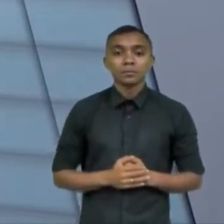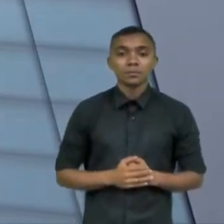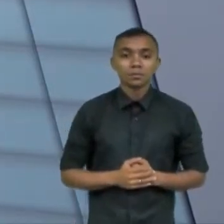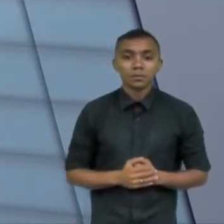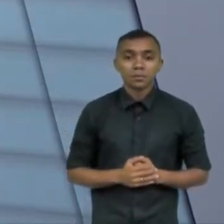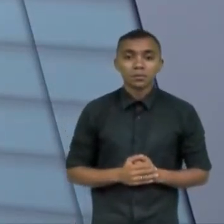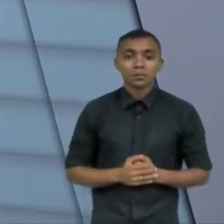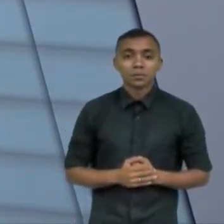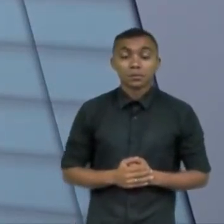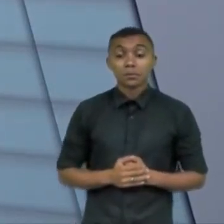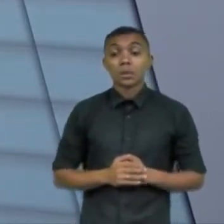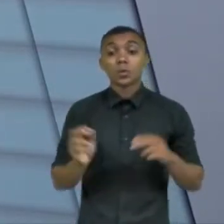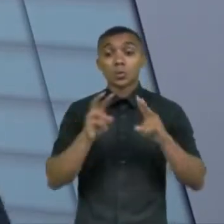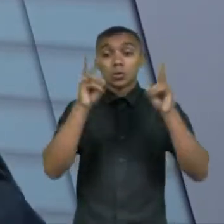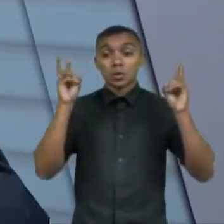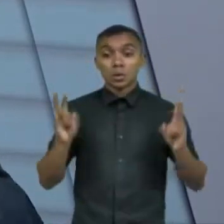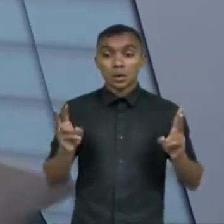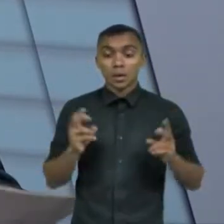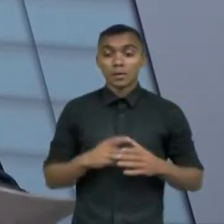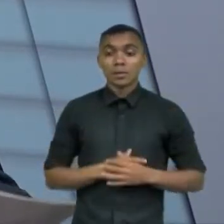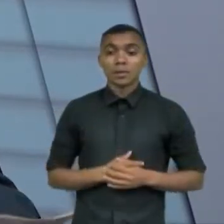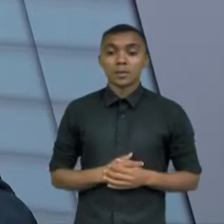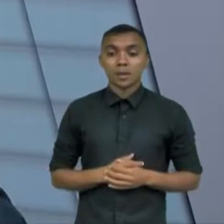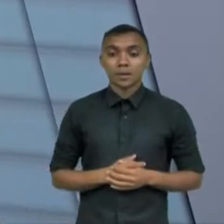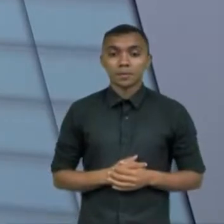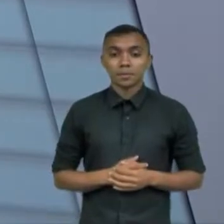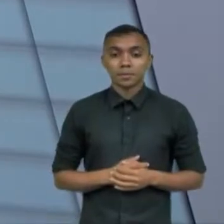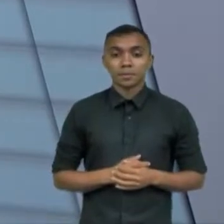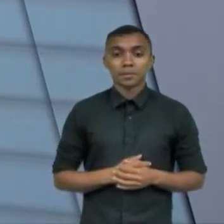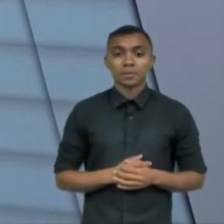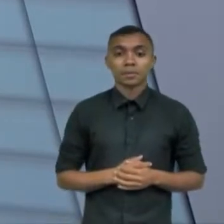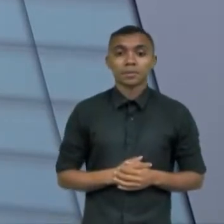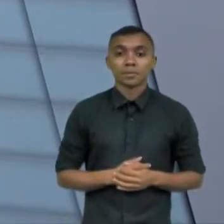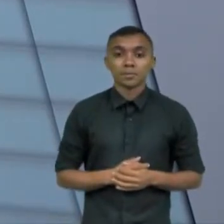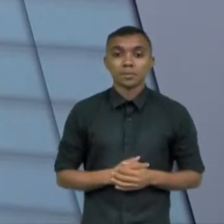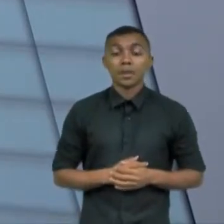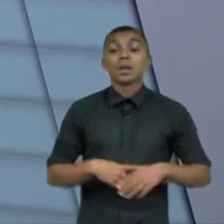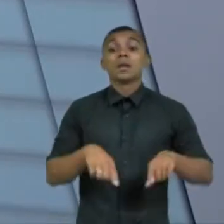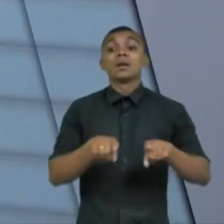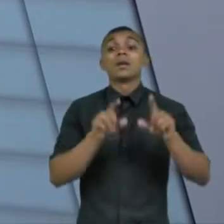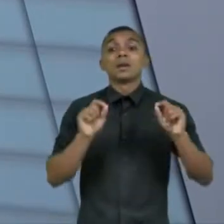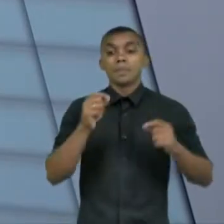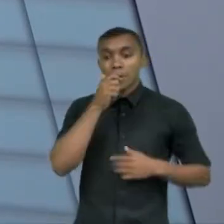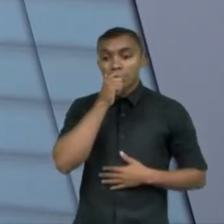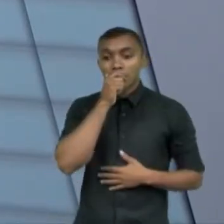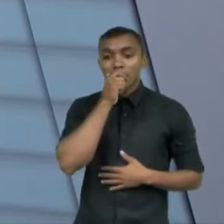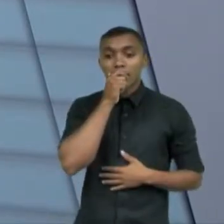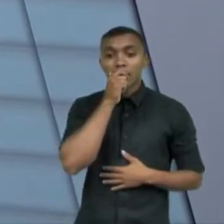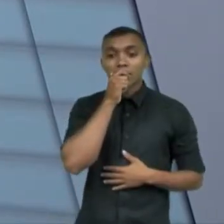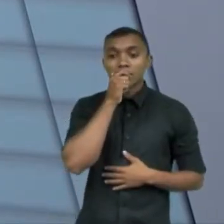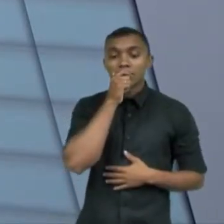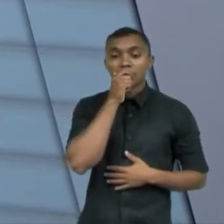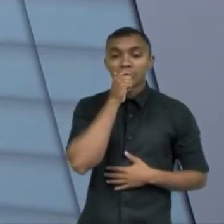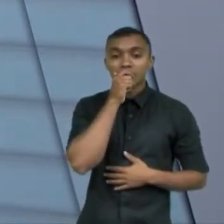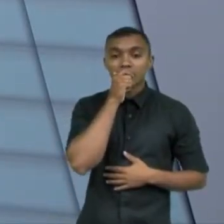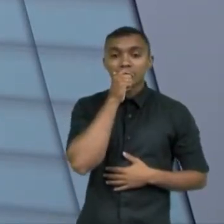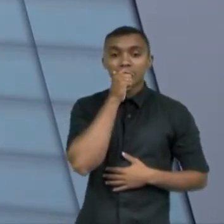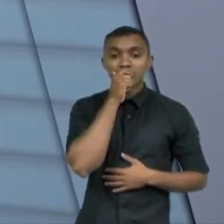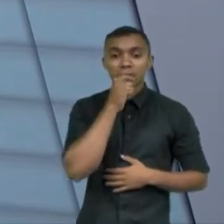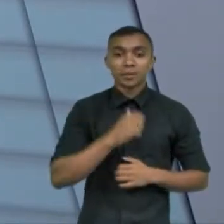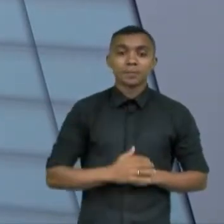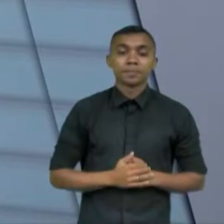da necessidade que ela sentiu de discutir essas questões até porque ela é uma advogada militante